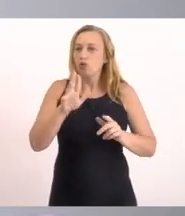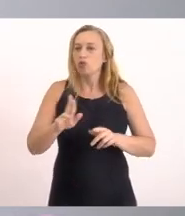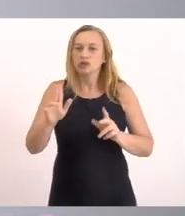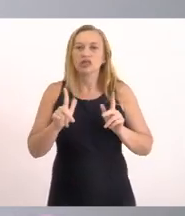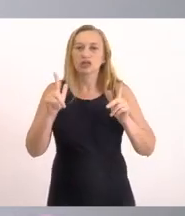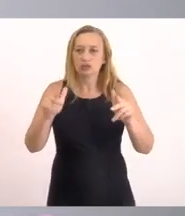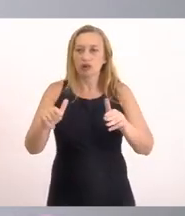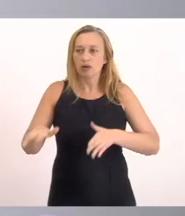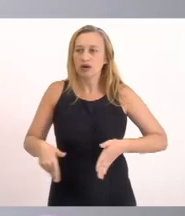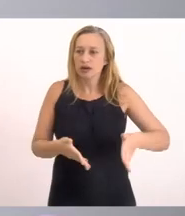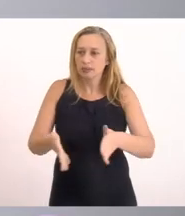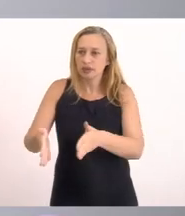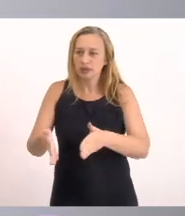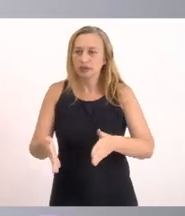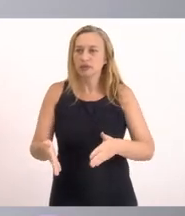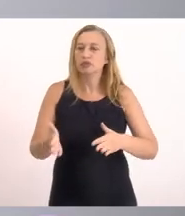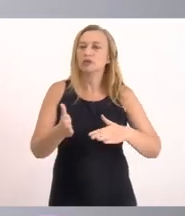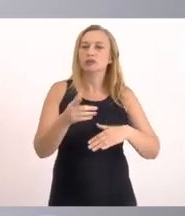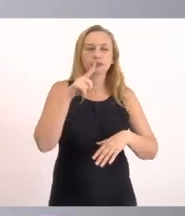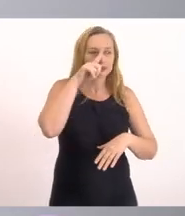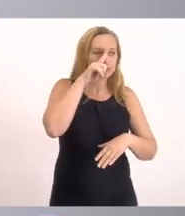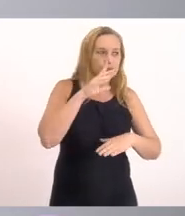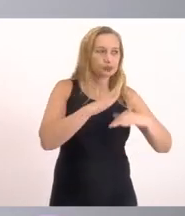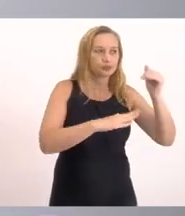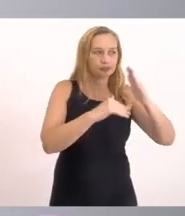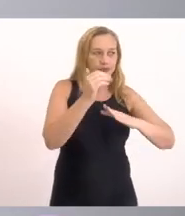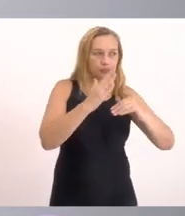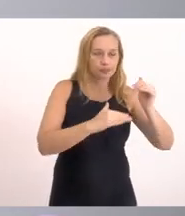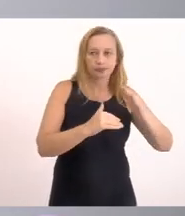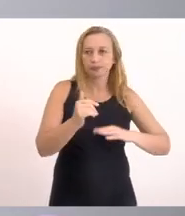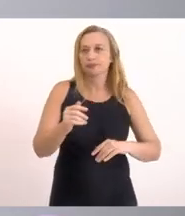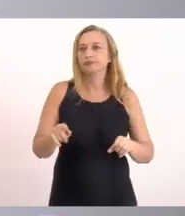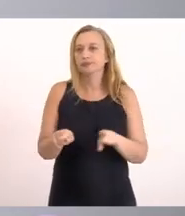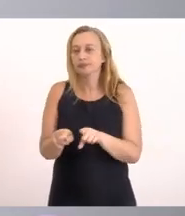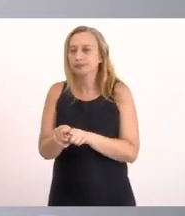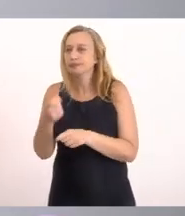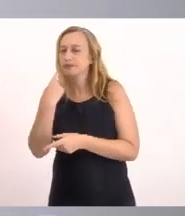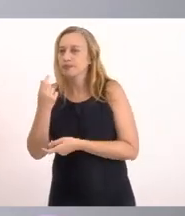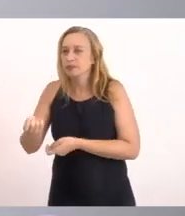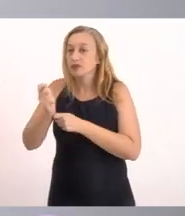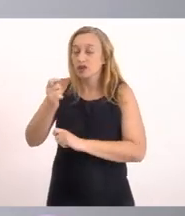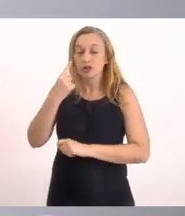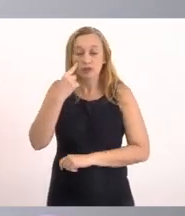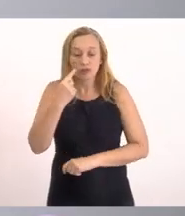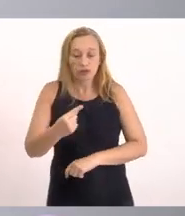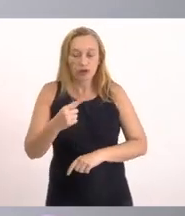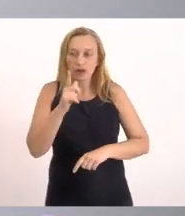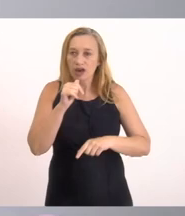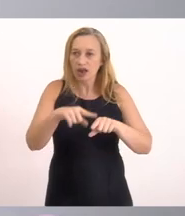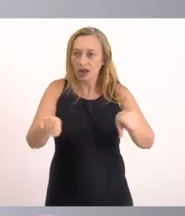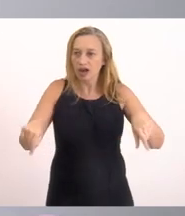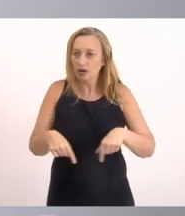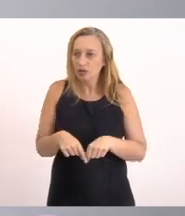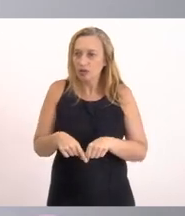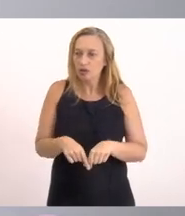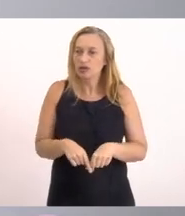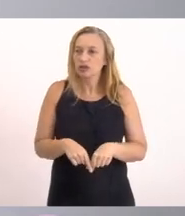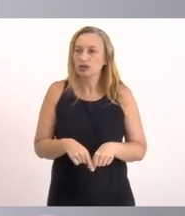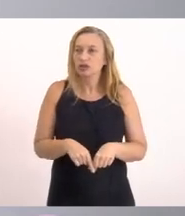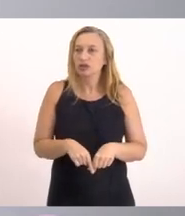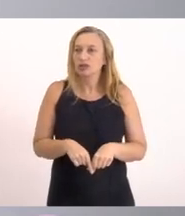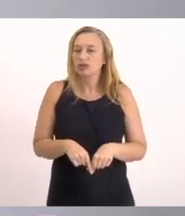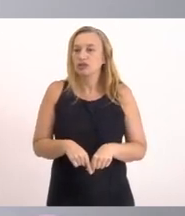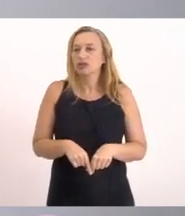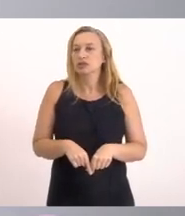vida desses profissionais E não só dos pescadores Com isso A gente viu Que a lagoa Estava morrendo A palavra correta É A lagoa